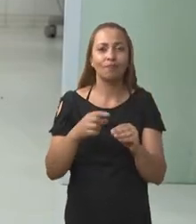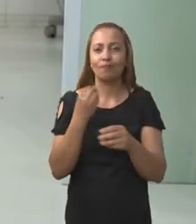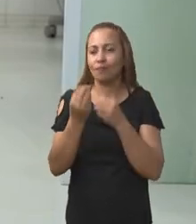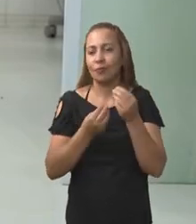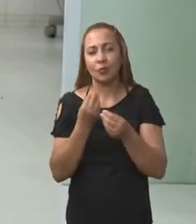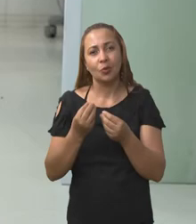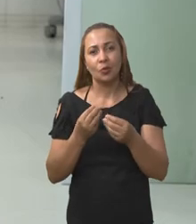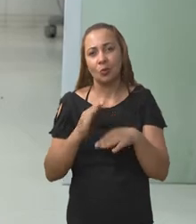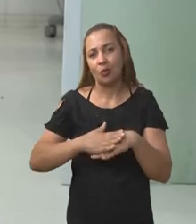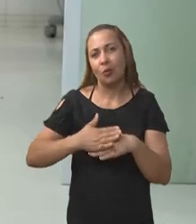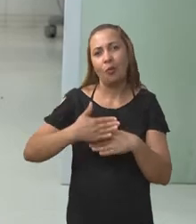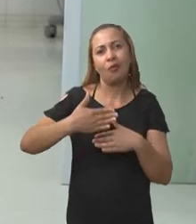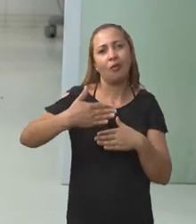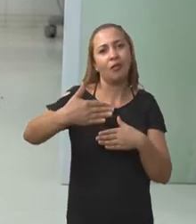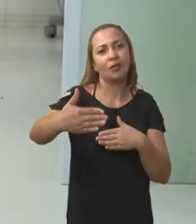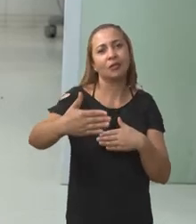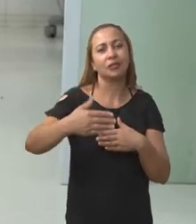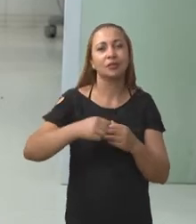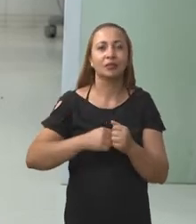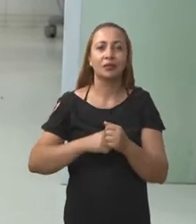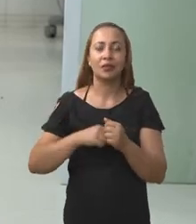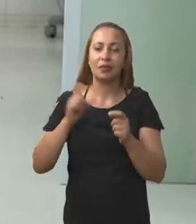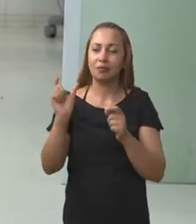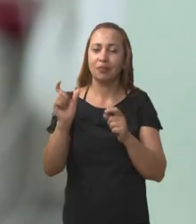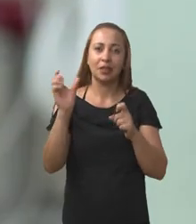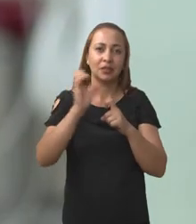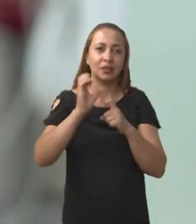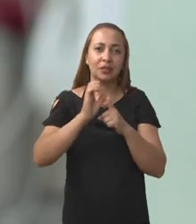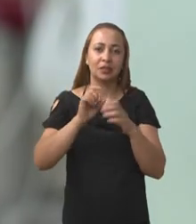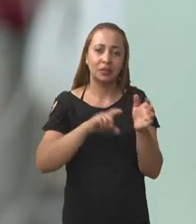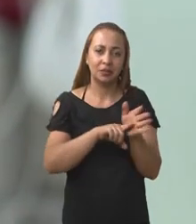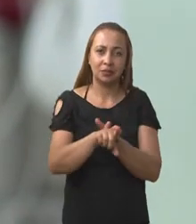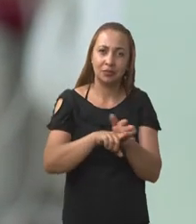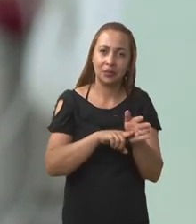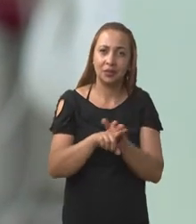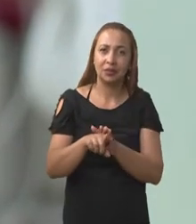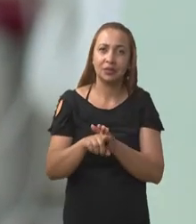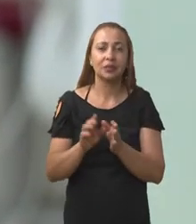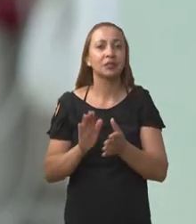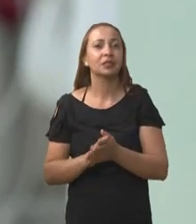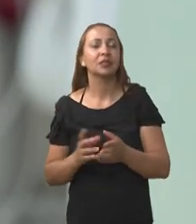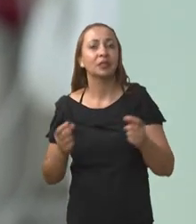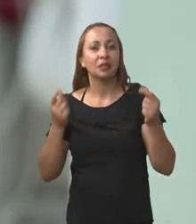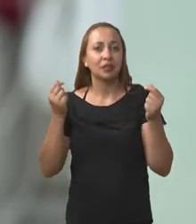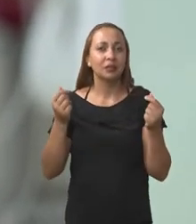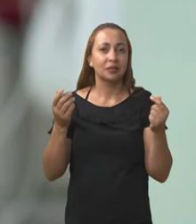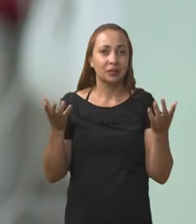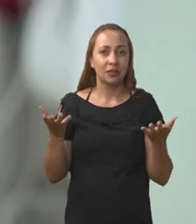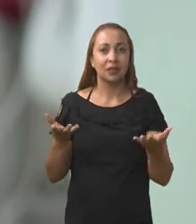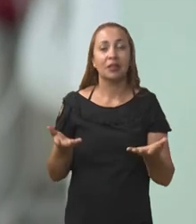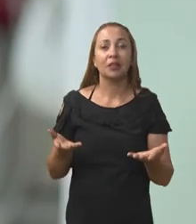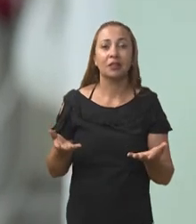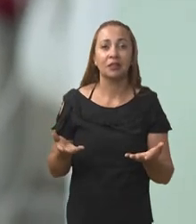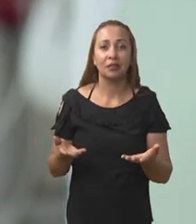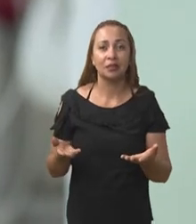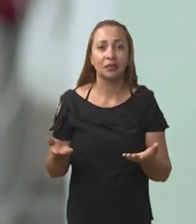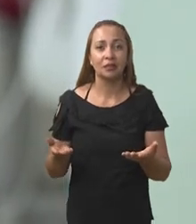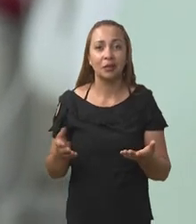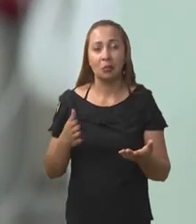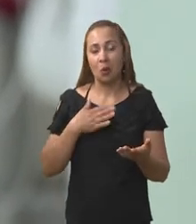executar a parte clínica da pesquisa. O meu trabalho de construção de curso seria o